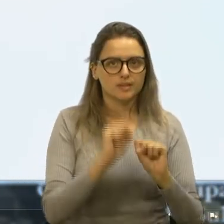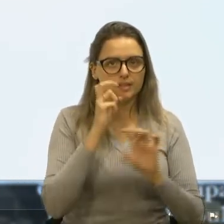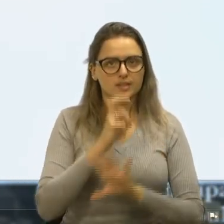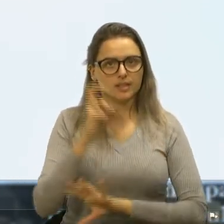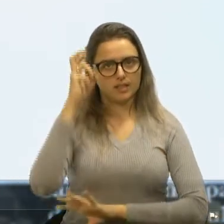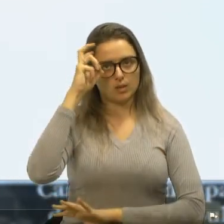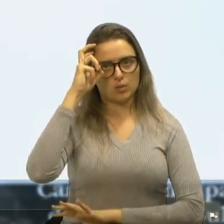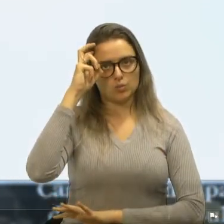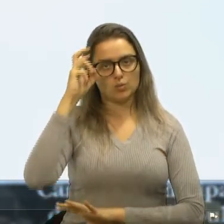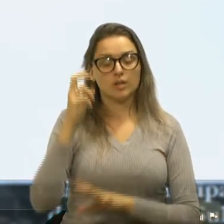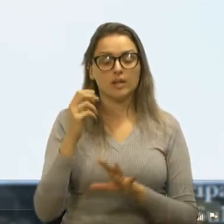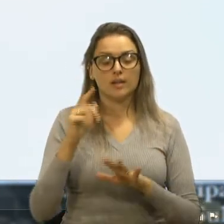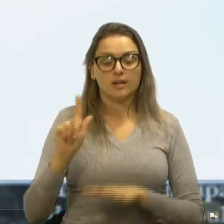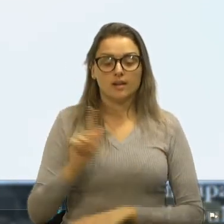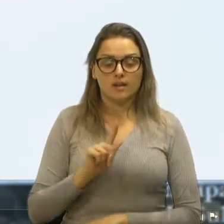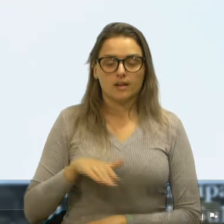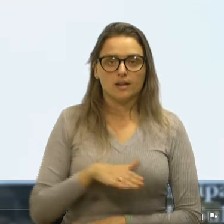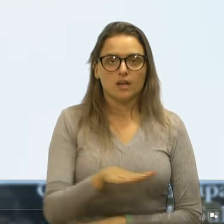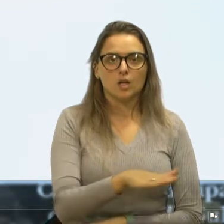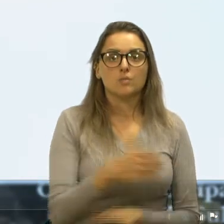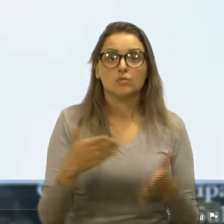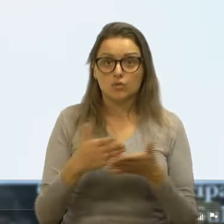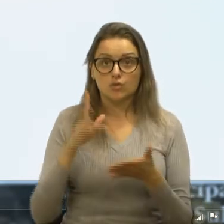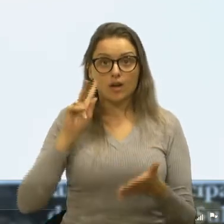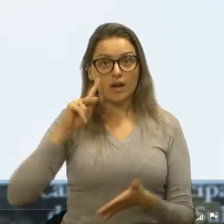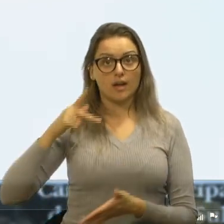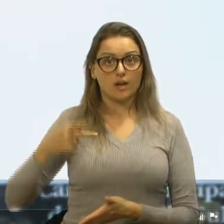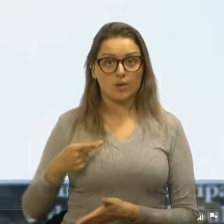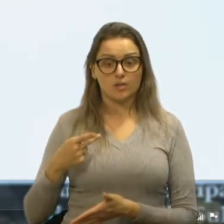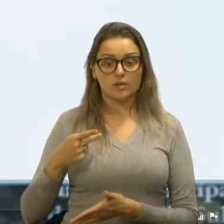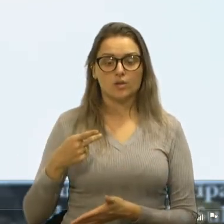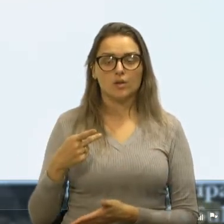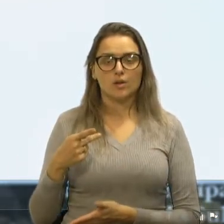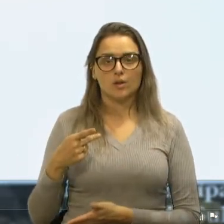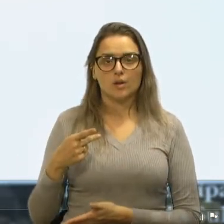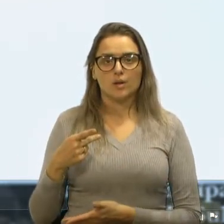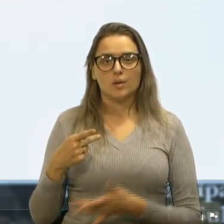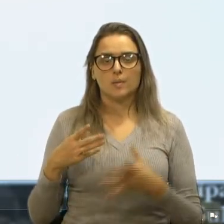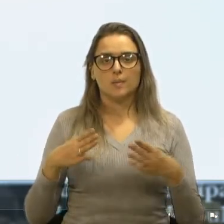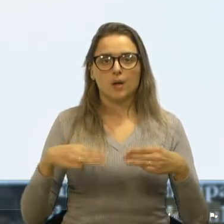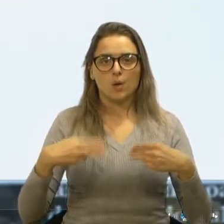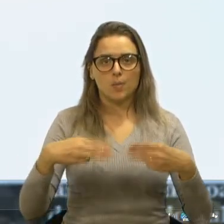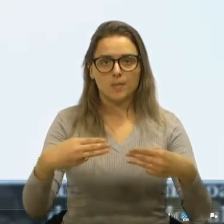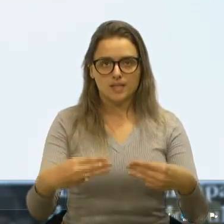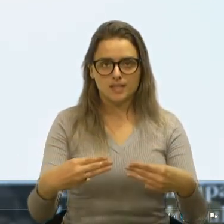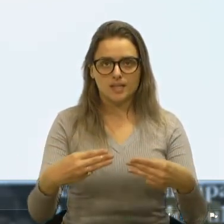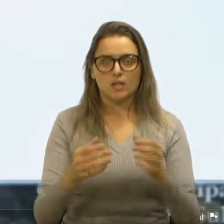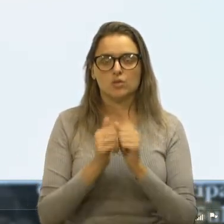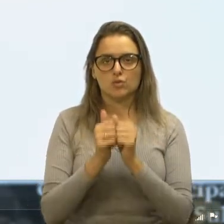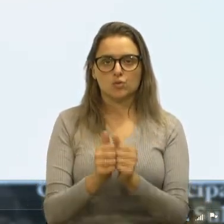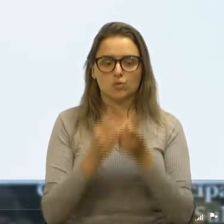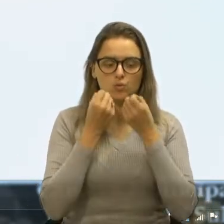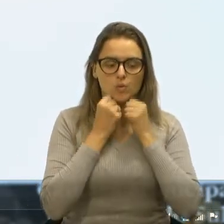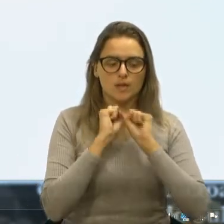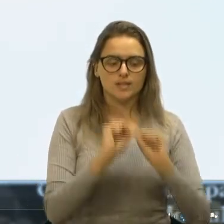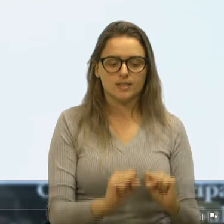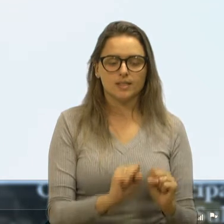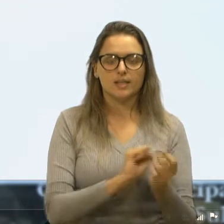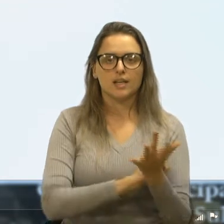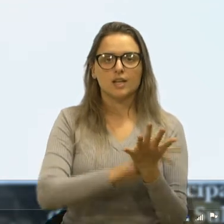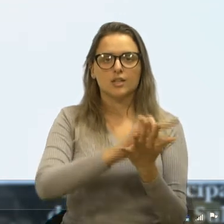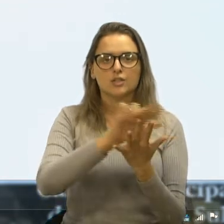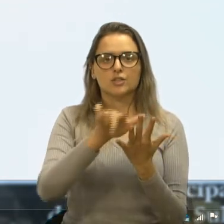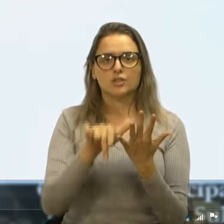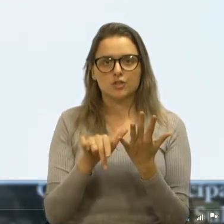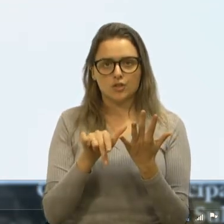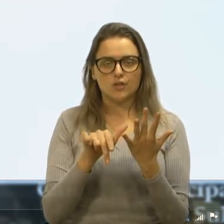que a Galópolis já foi reconhecida pelo Ministério, por meio da Secretaria de Diversidade, como